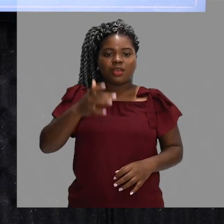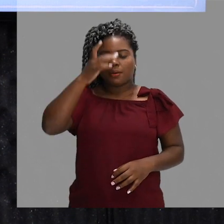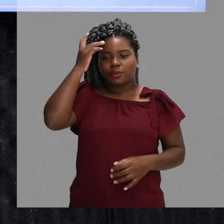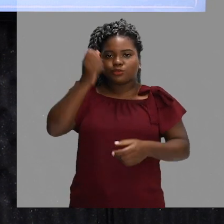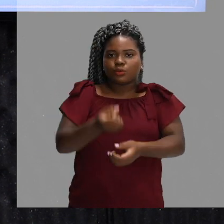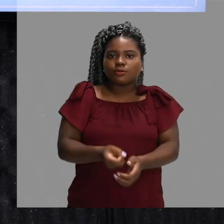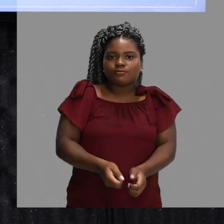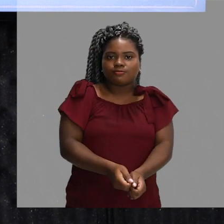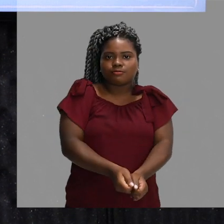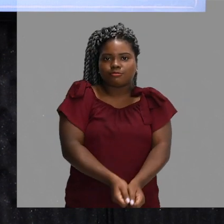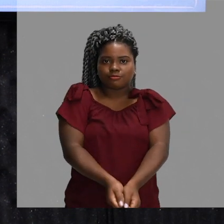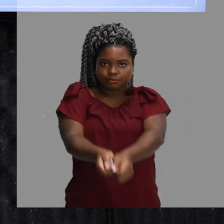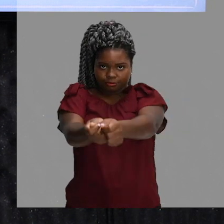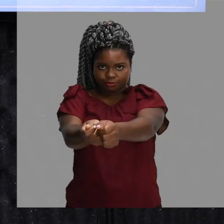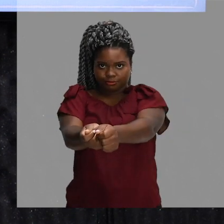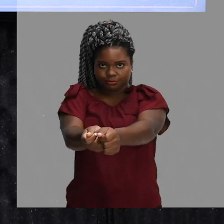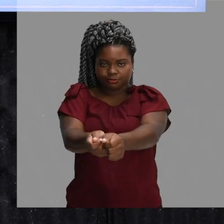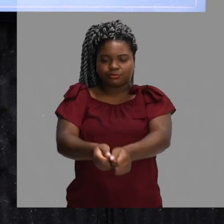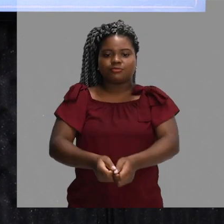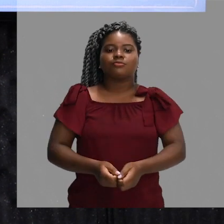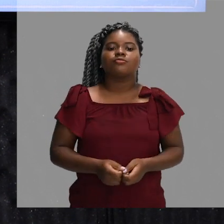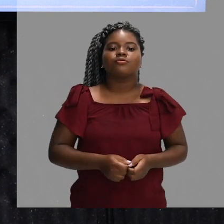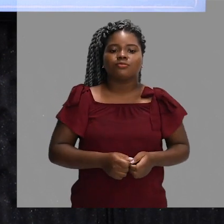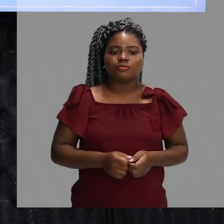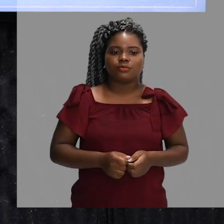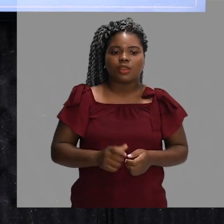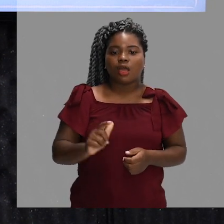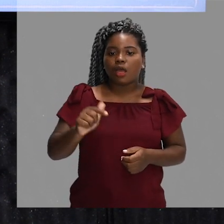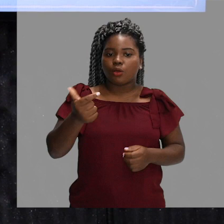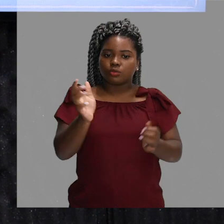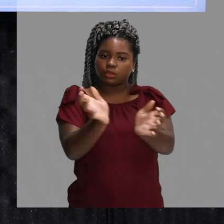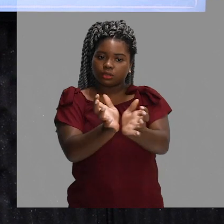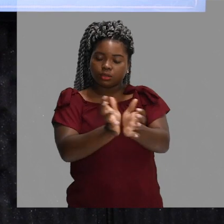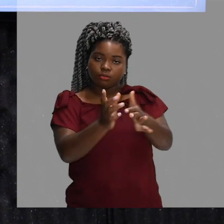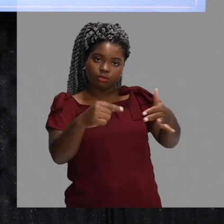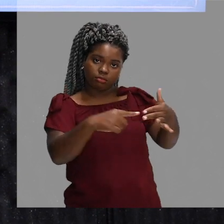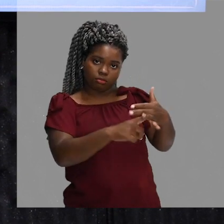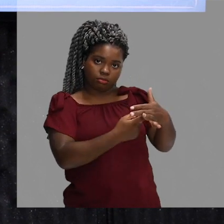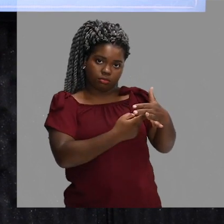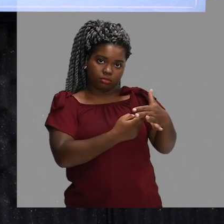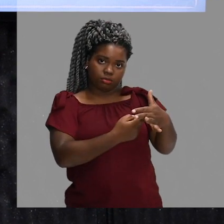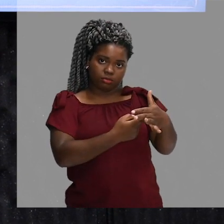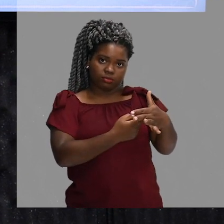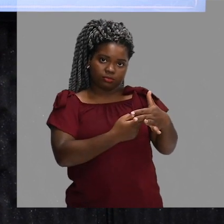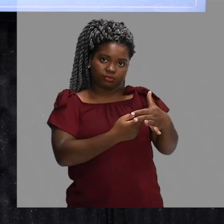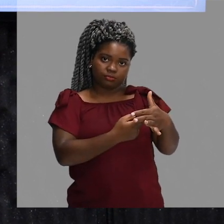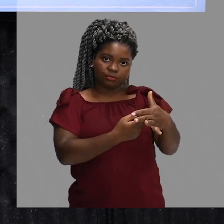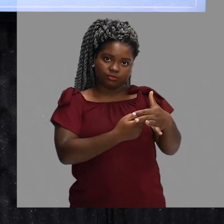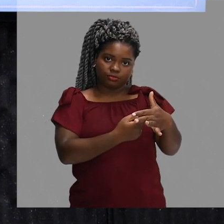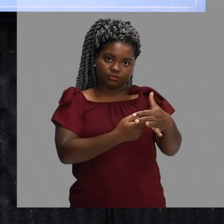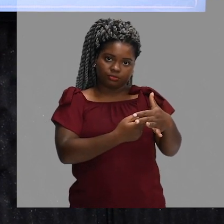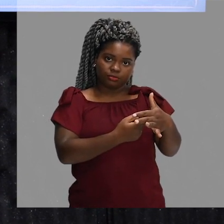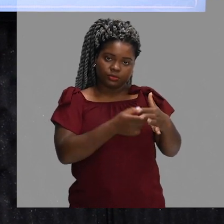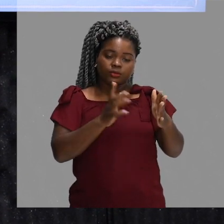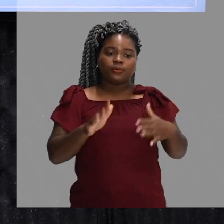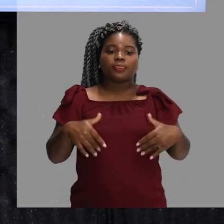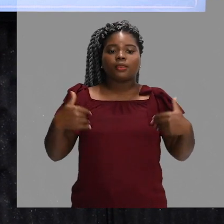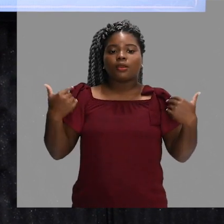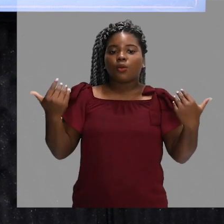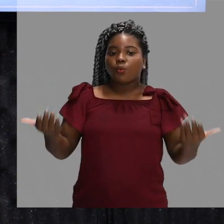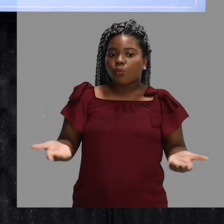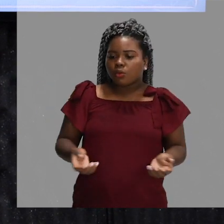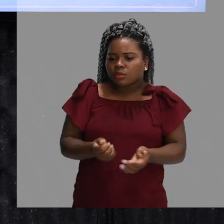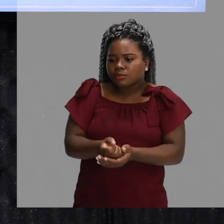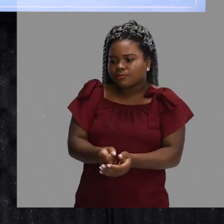Eu realizo o saque. A outra equipe pontua. O saque vai para a equipe adversária. Quando esse